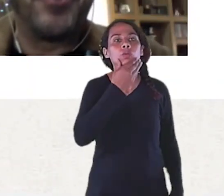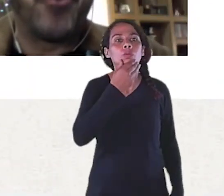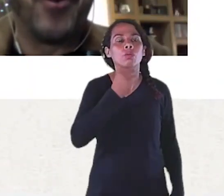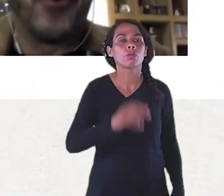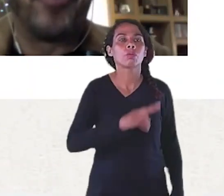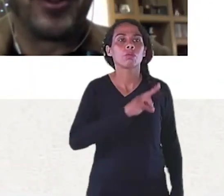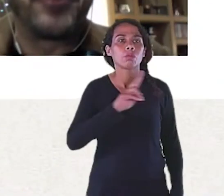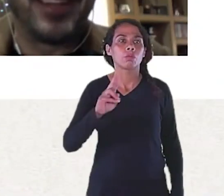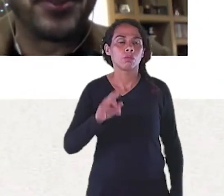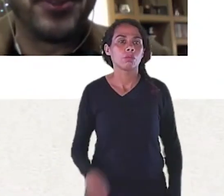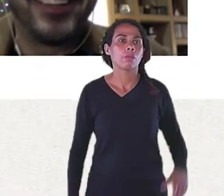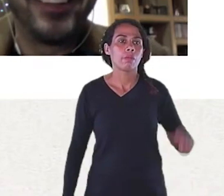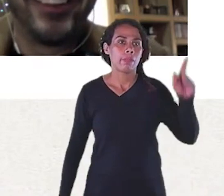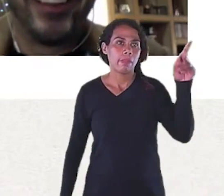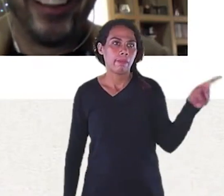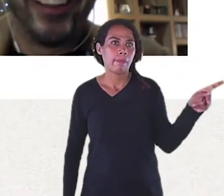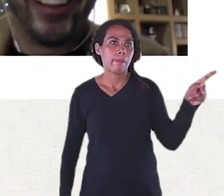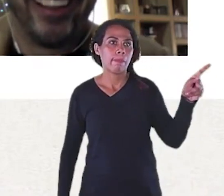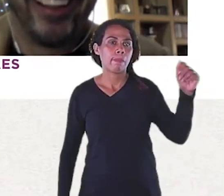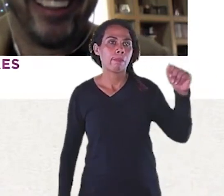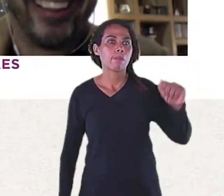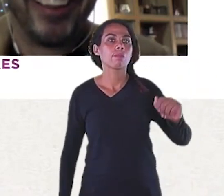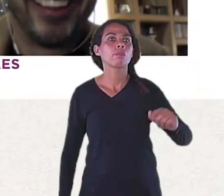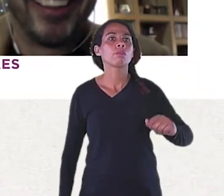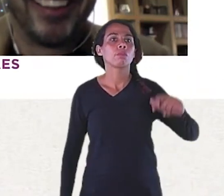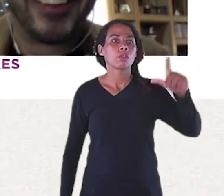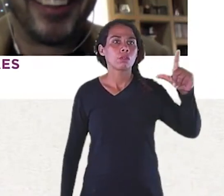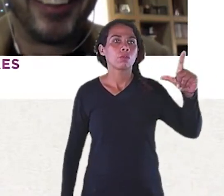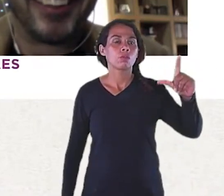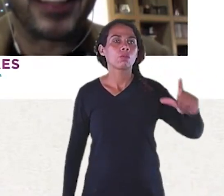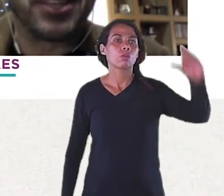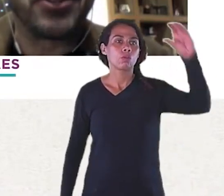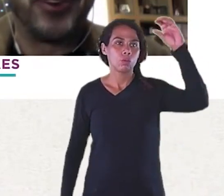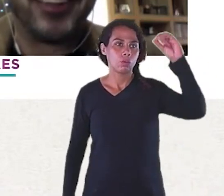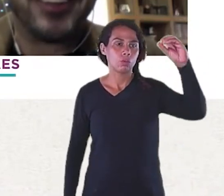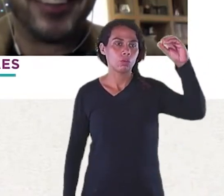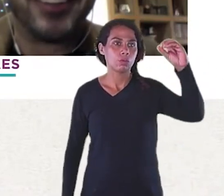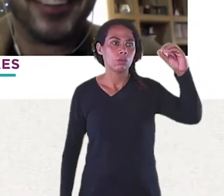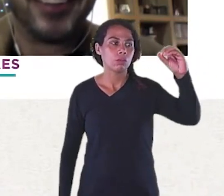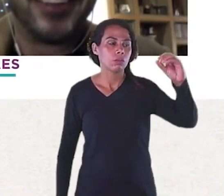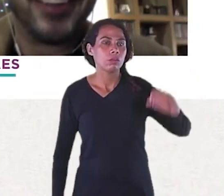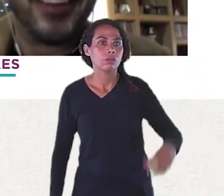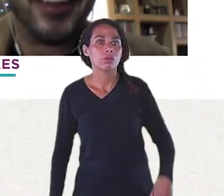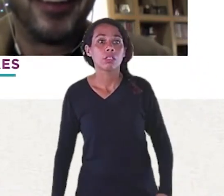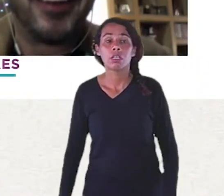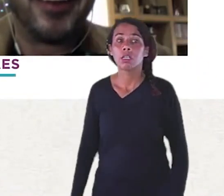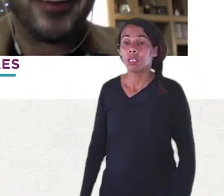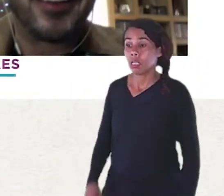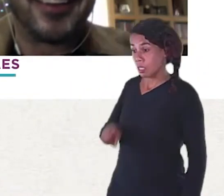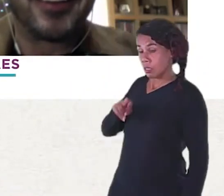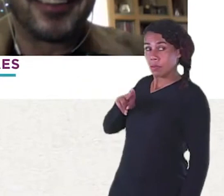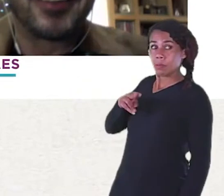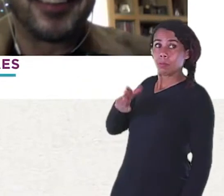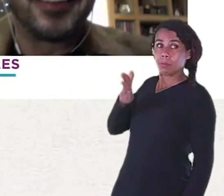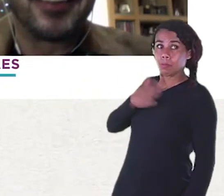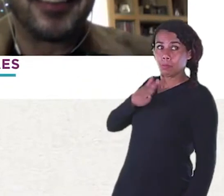Paulinho Pedra Azul Está sem som Voltou o som gente